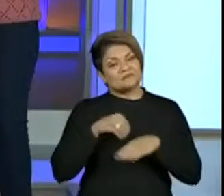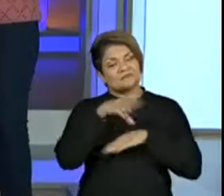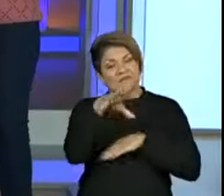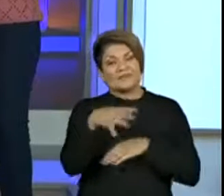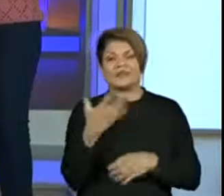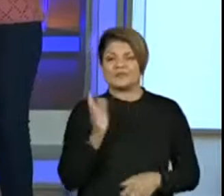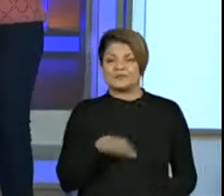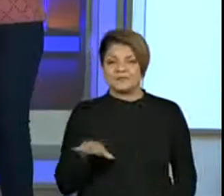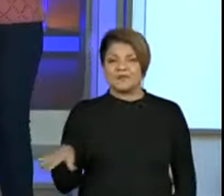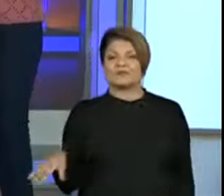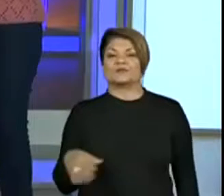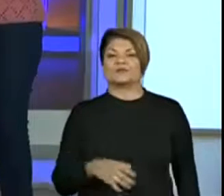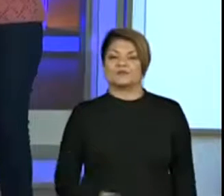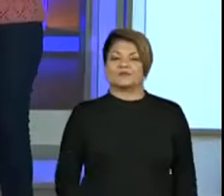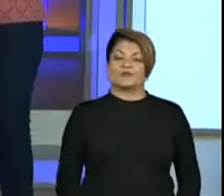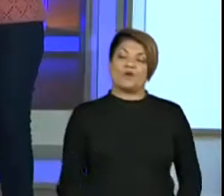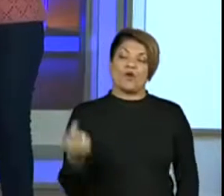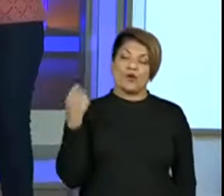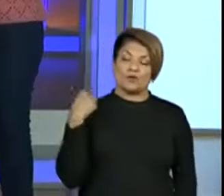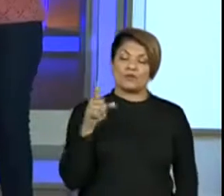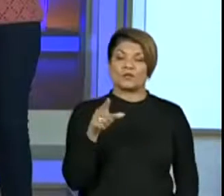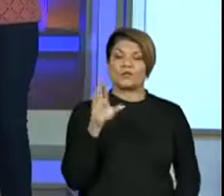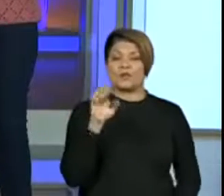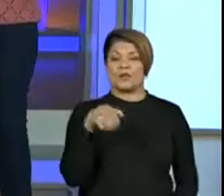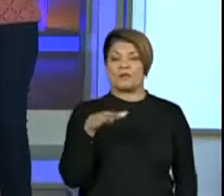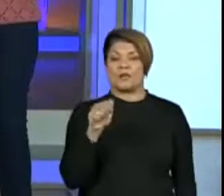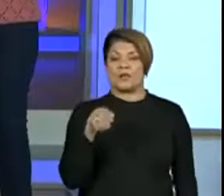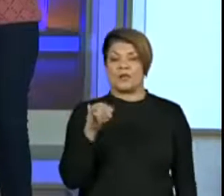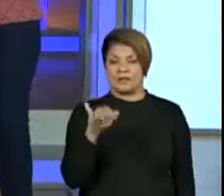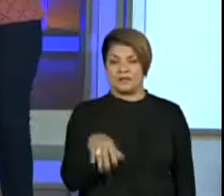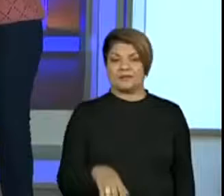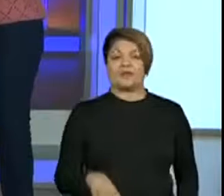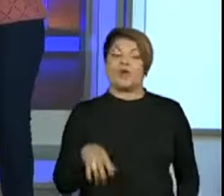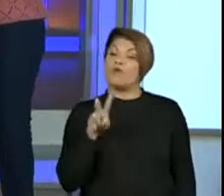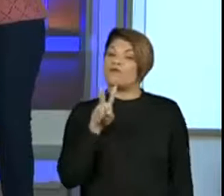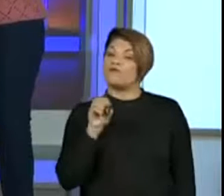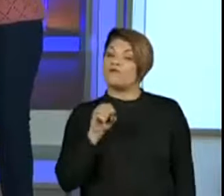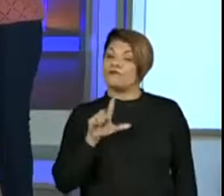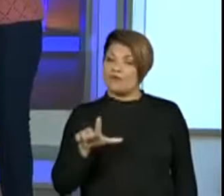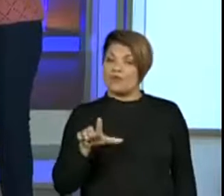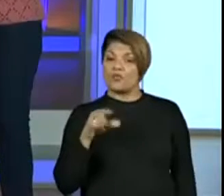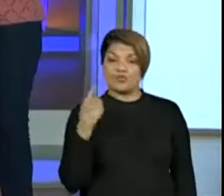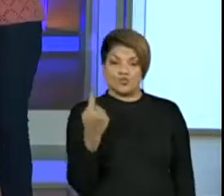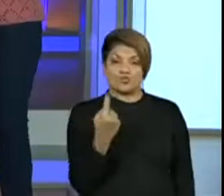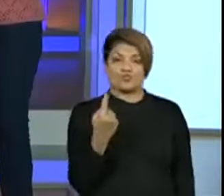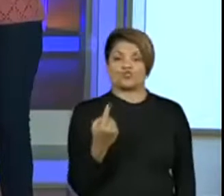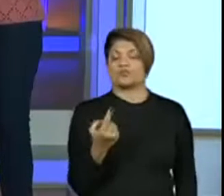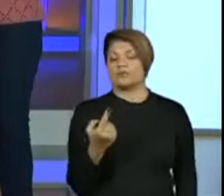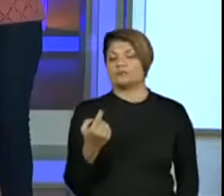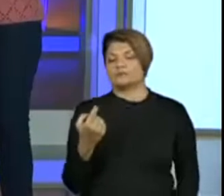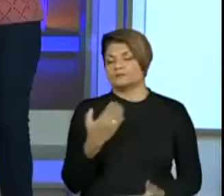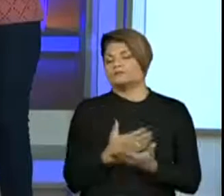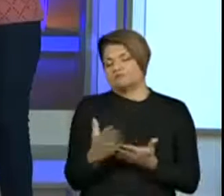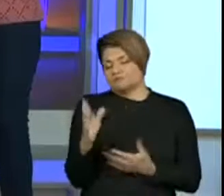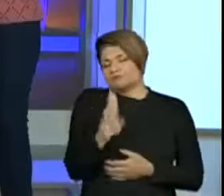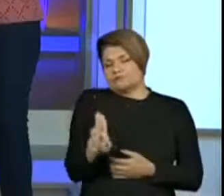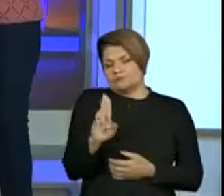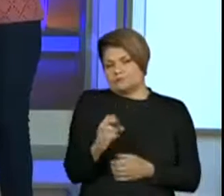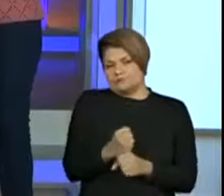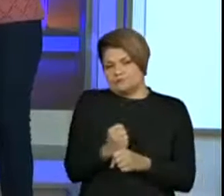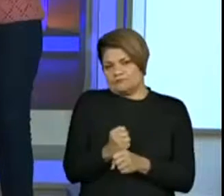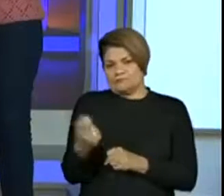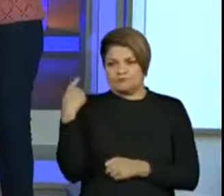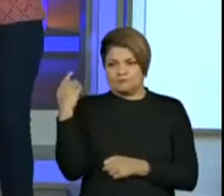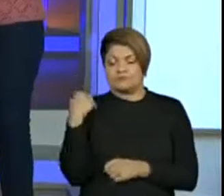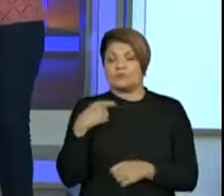voltarem lá no EMAI, o volume 1, lá que nós utilizamos bem no início do ano, que nos anexos tem as cartelas. Então